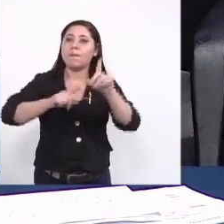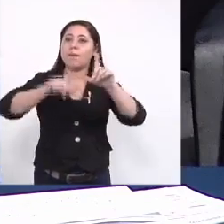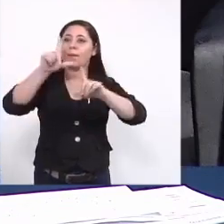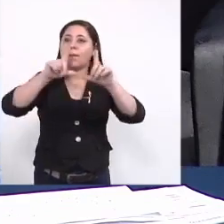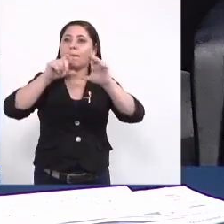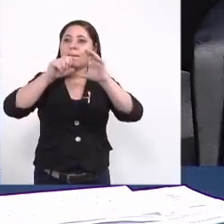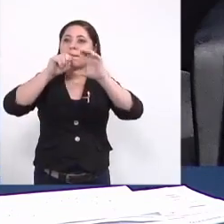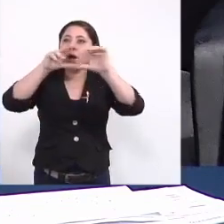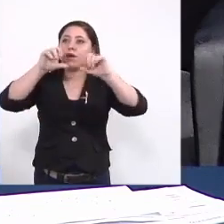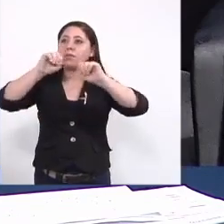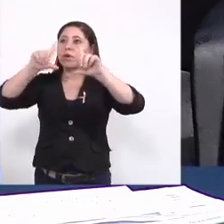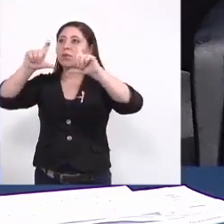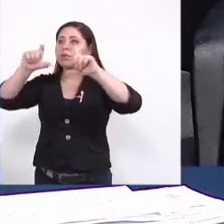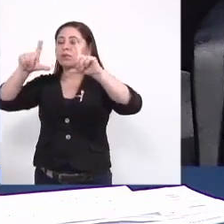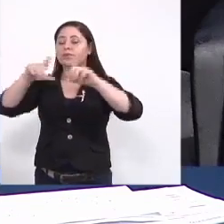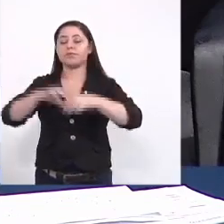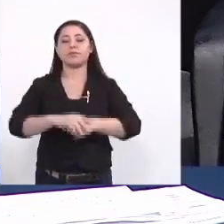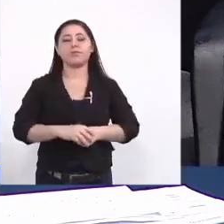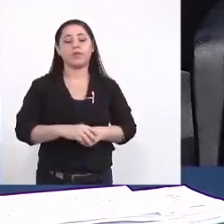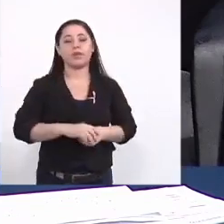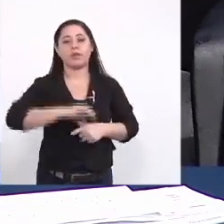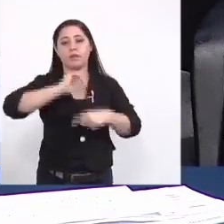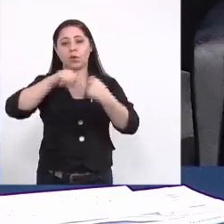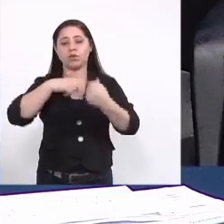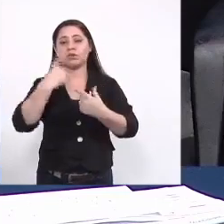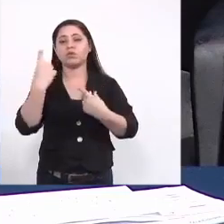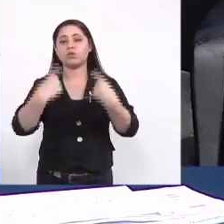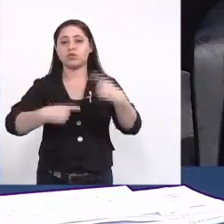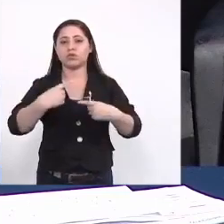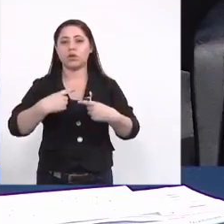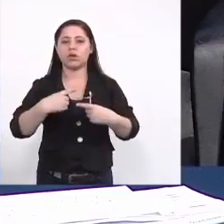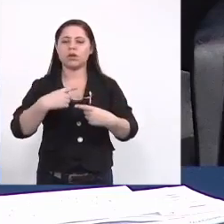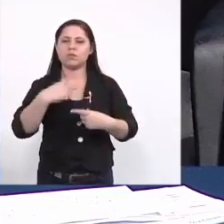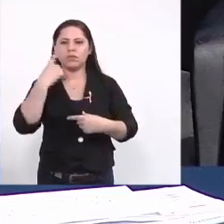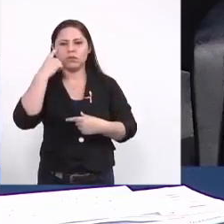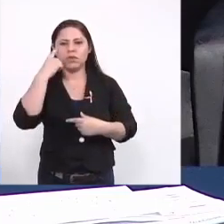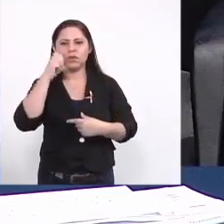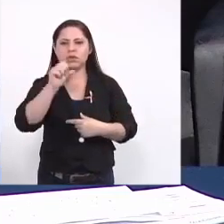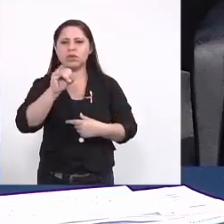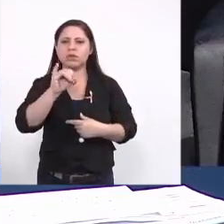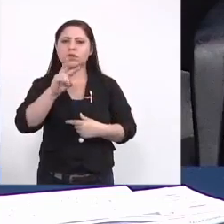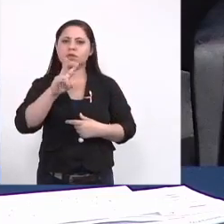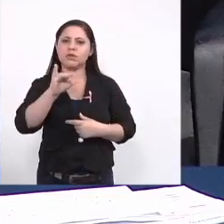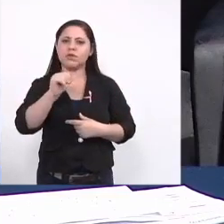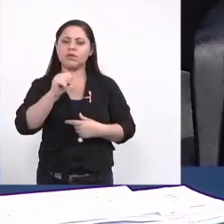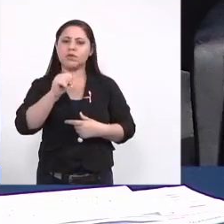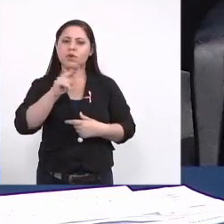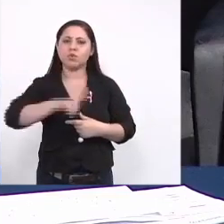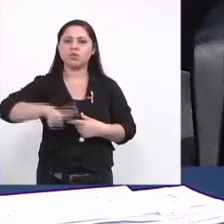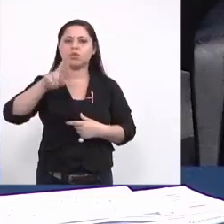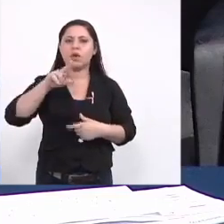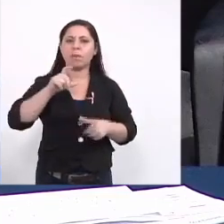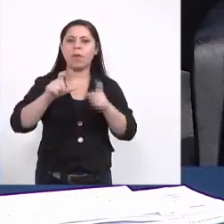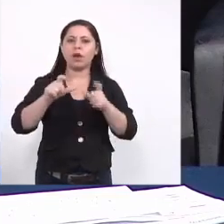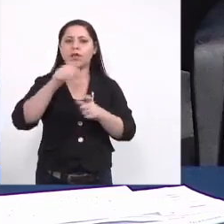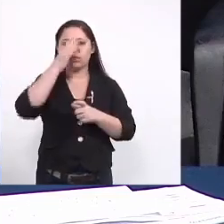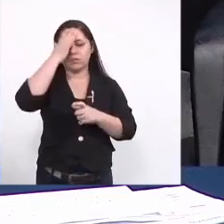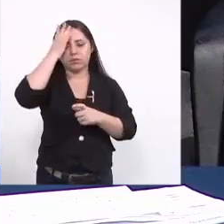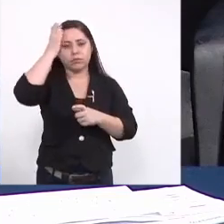daqui a pouco e nós continuamos o debate eu acho que a Silvia gostaria de usar a palavra